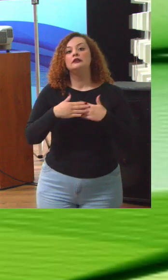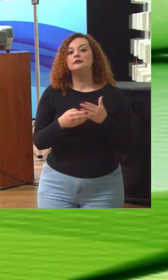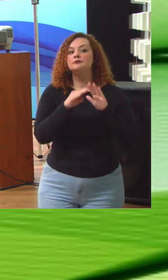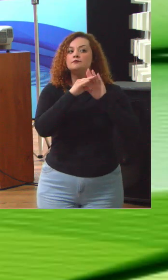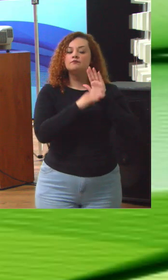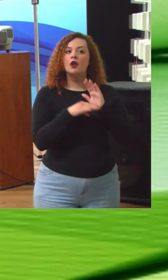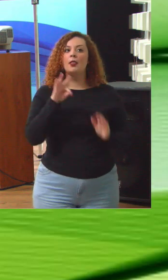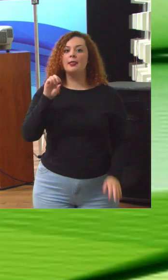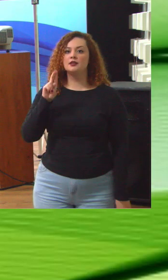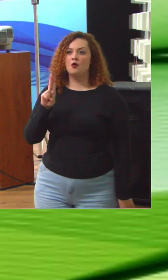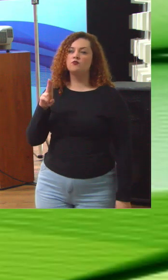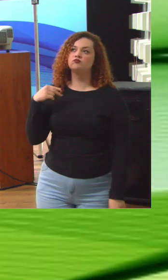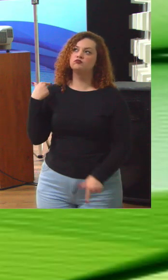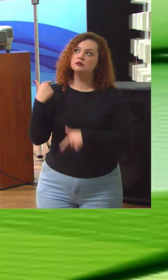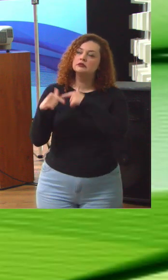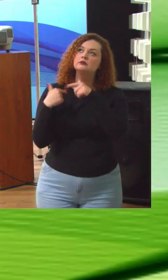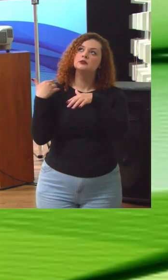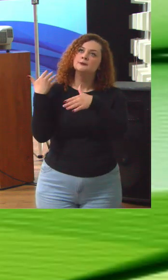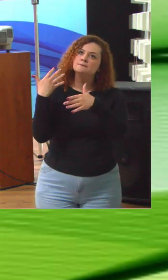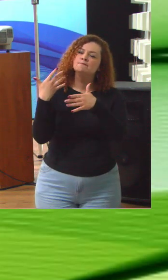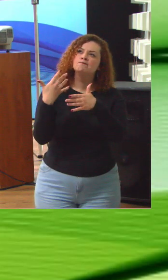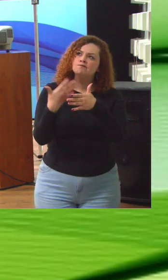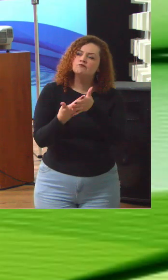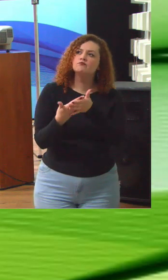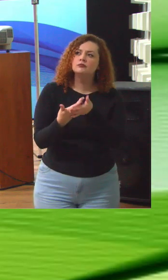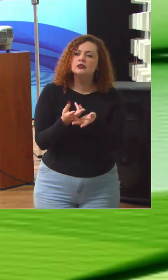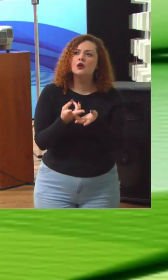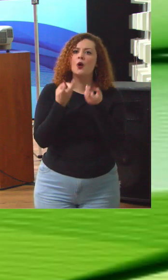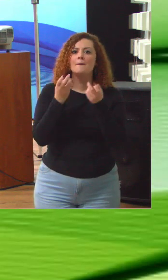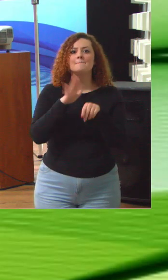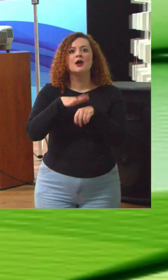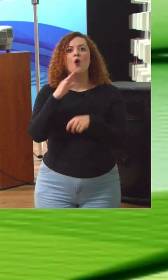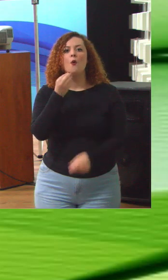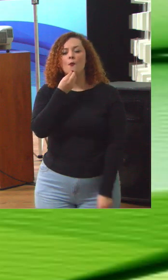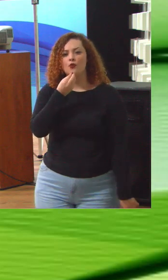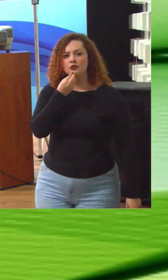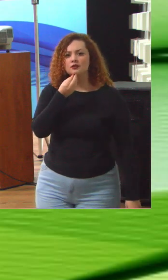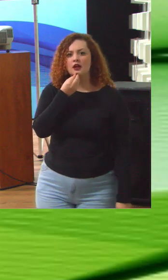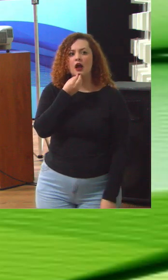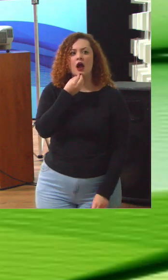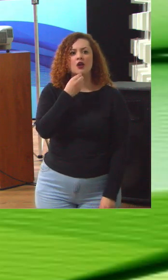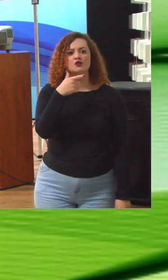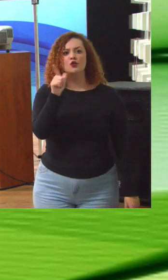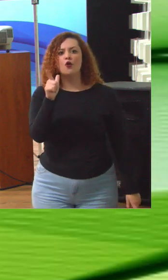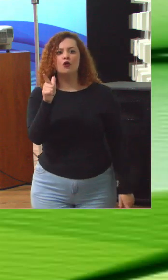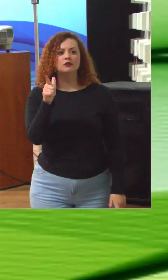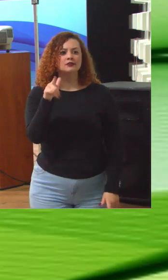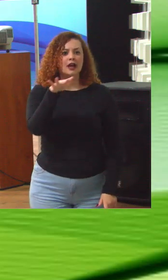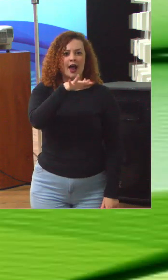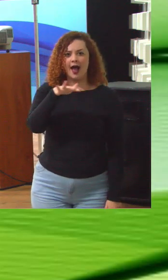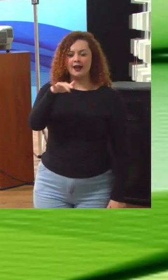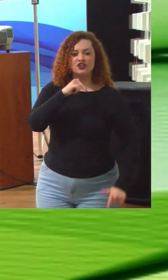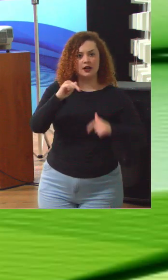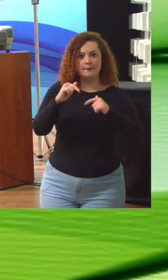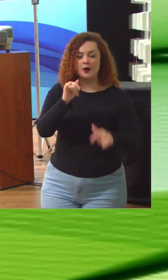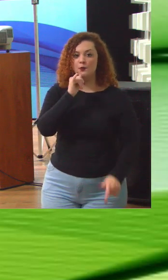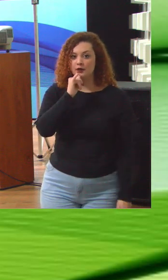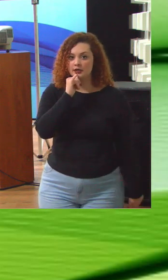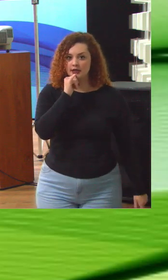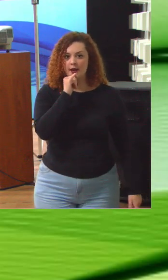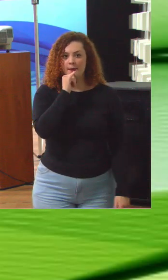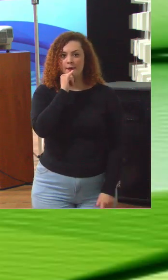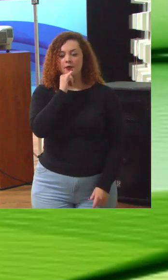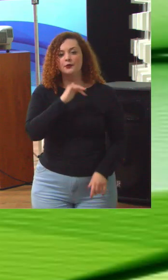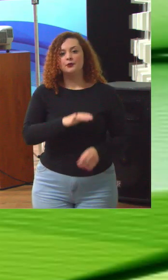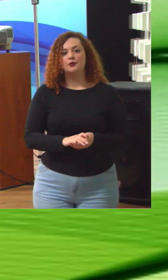o Tribunal de Contas vai trabalhando, nós vamos descobrindo cada vez novas oportunidades, novas dimensões de atuação. Por exemplo, recentemente